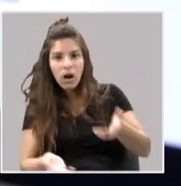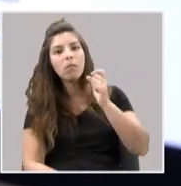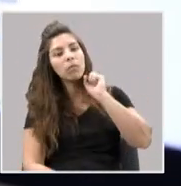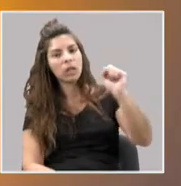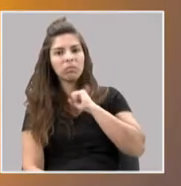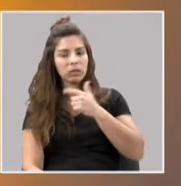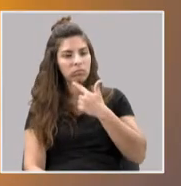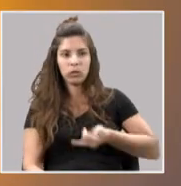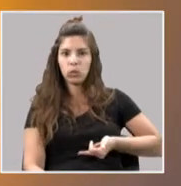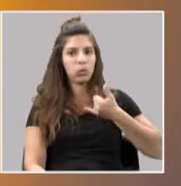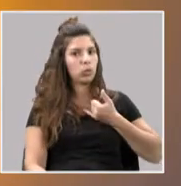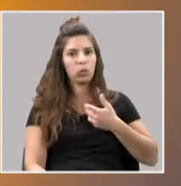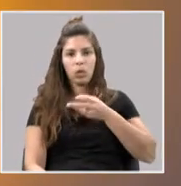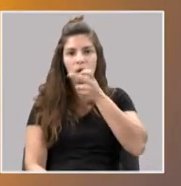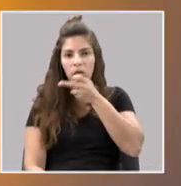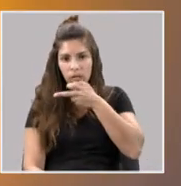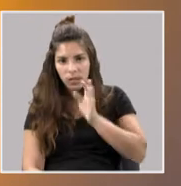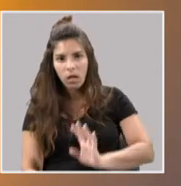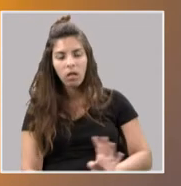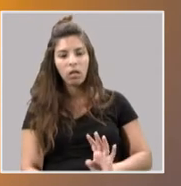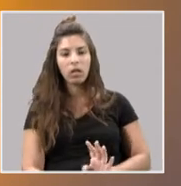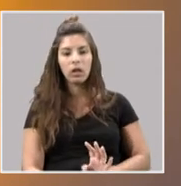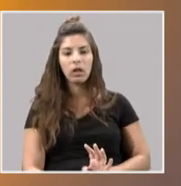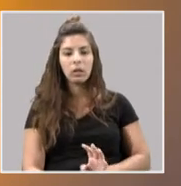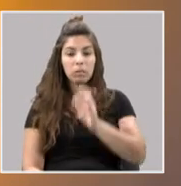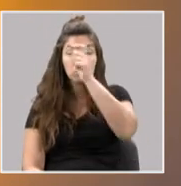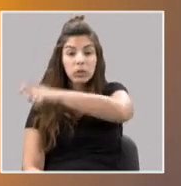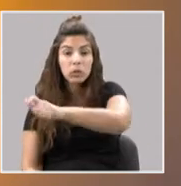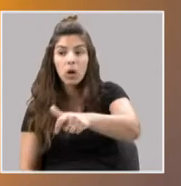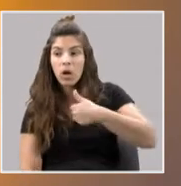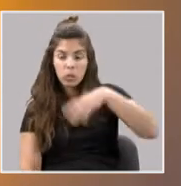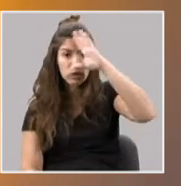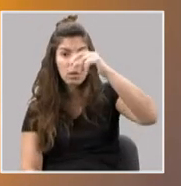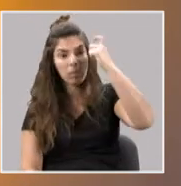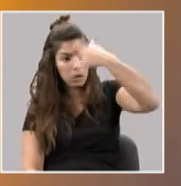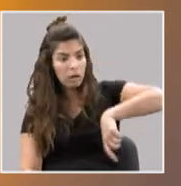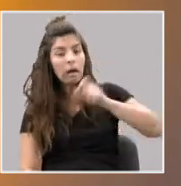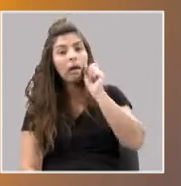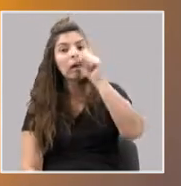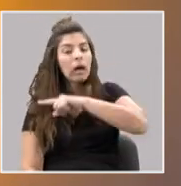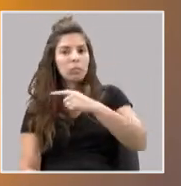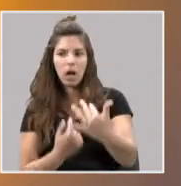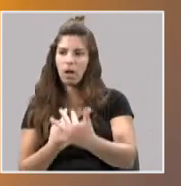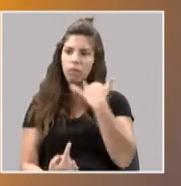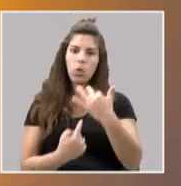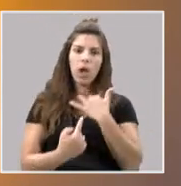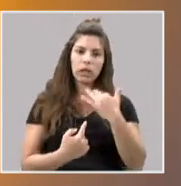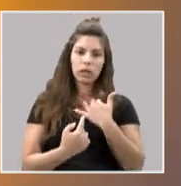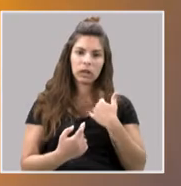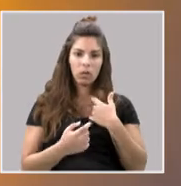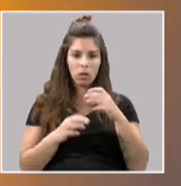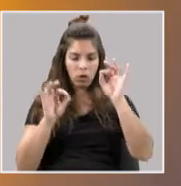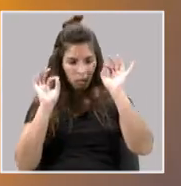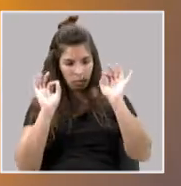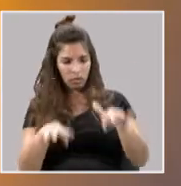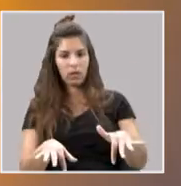portanto, isso foi assustador. Pensar que aquelas pessoas não sabem que eu sou, mas aquilo teve uma influência tal em mim